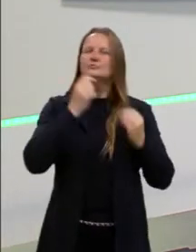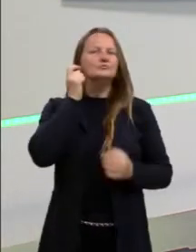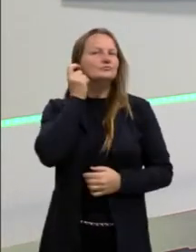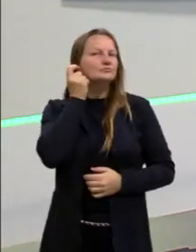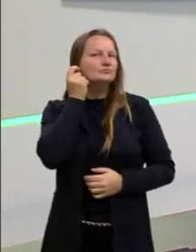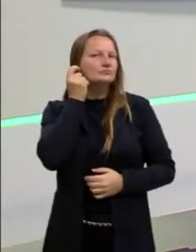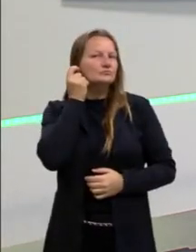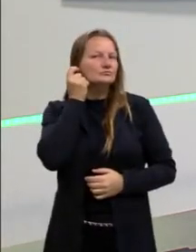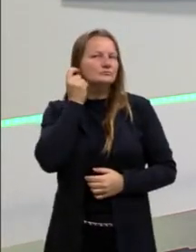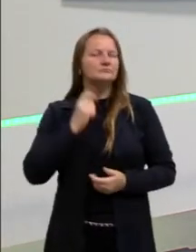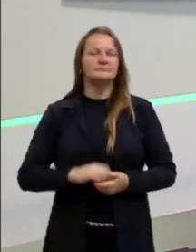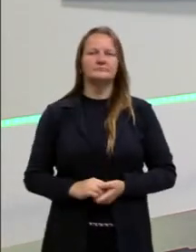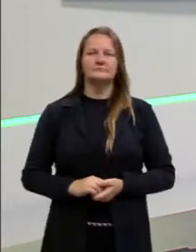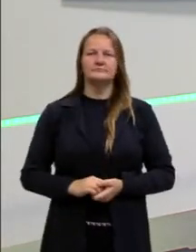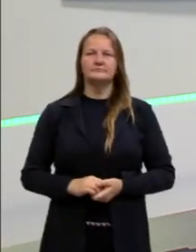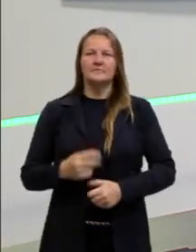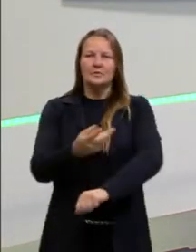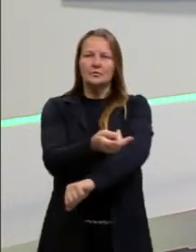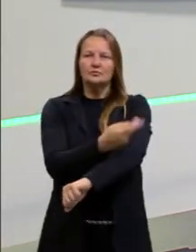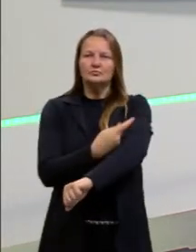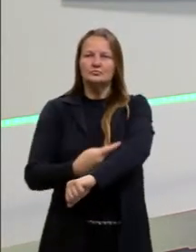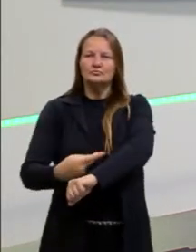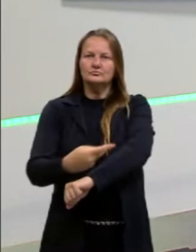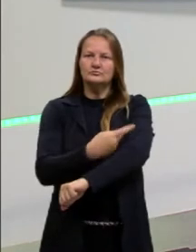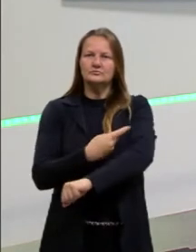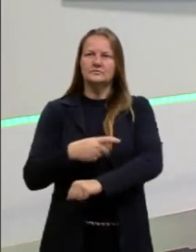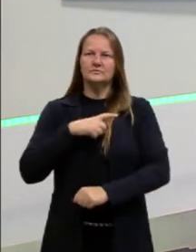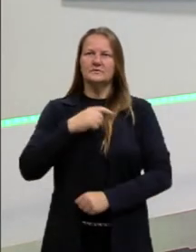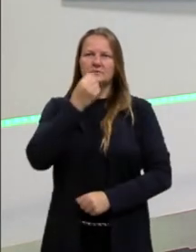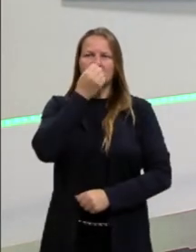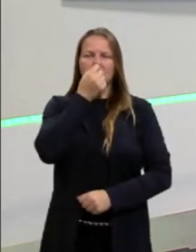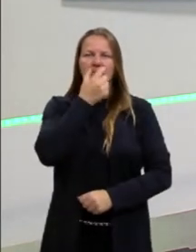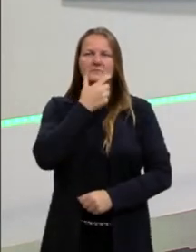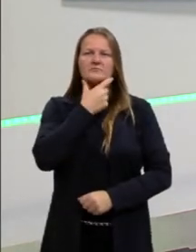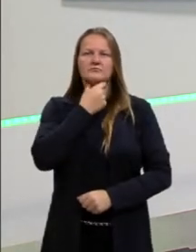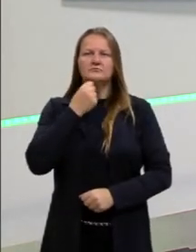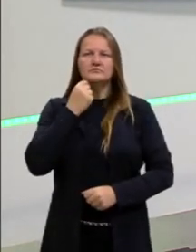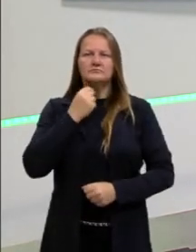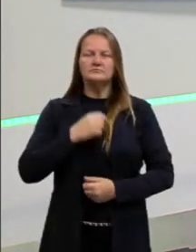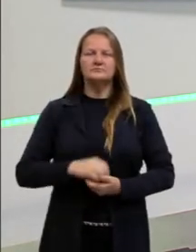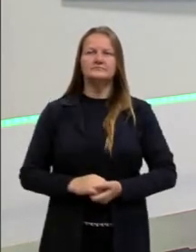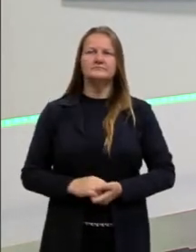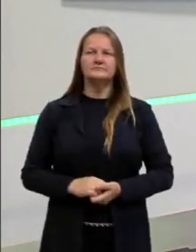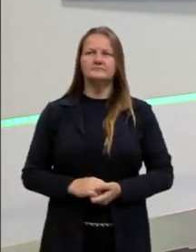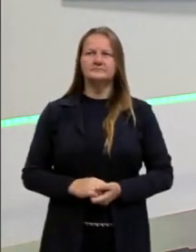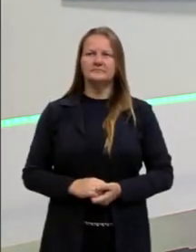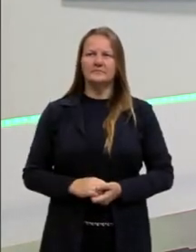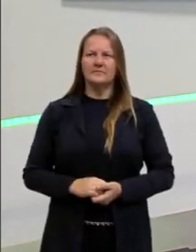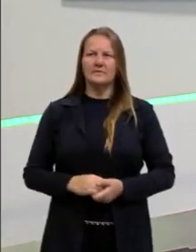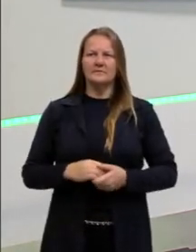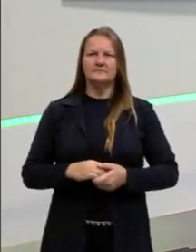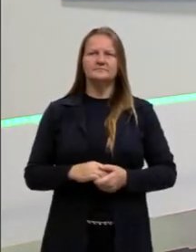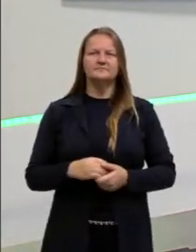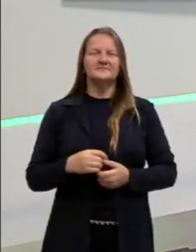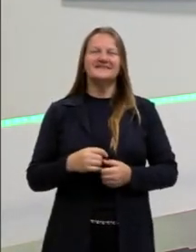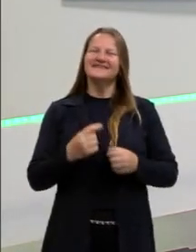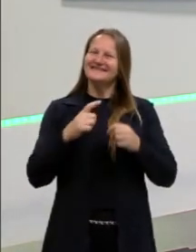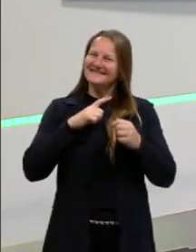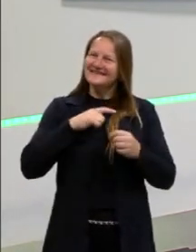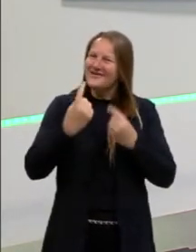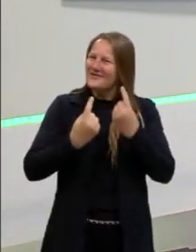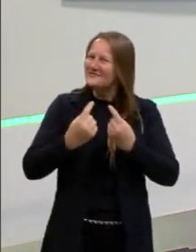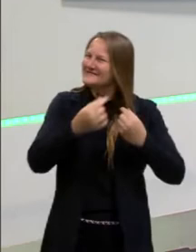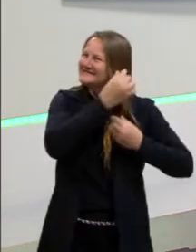na orelha direita, tatuagens nos braços, tenho uma barba castanha, uso ela mais comprida. Já estou com alguns fios brancos na